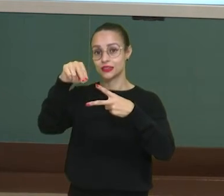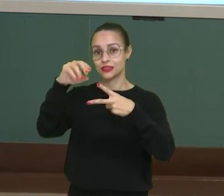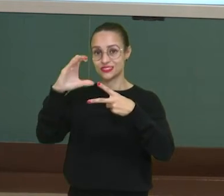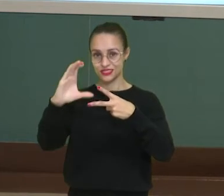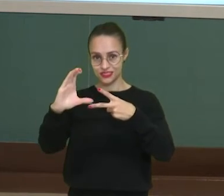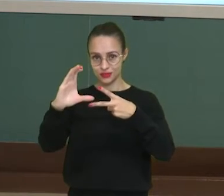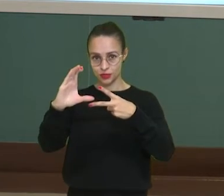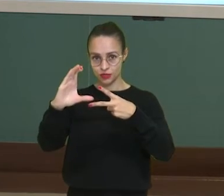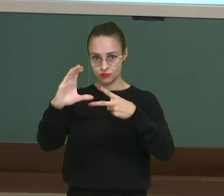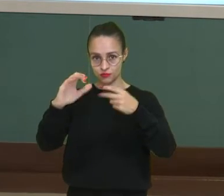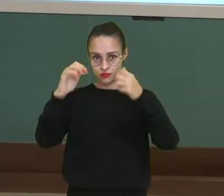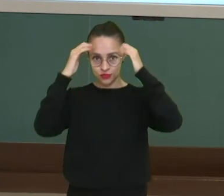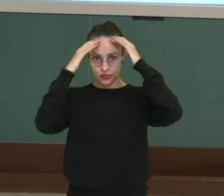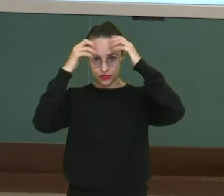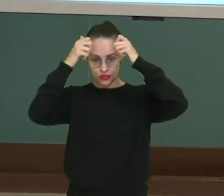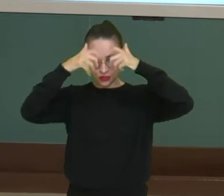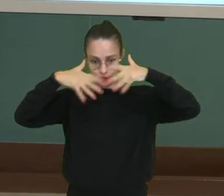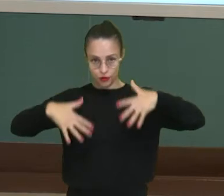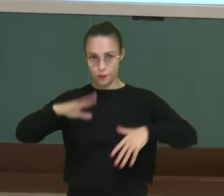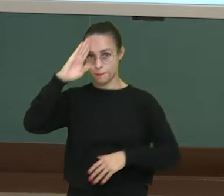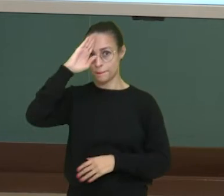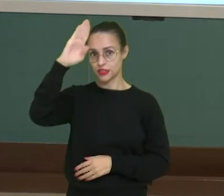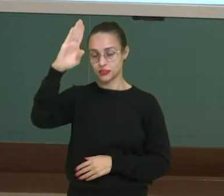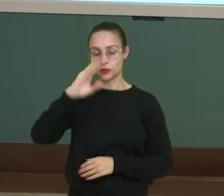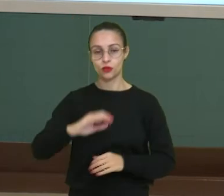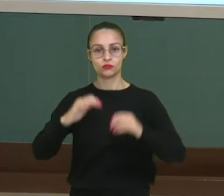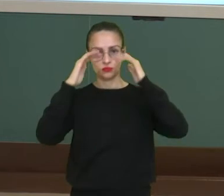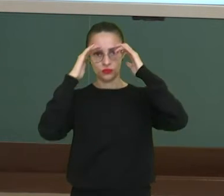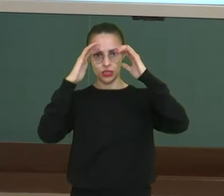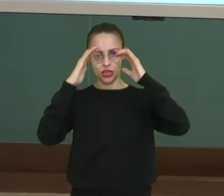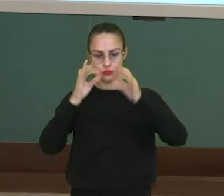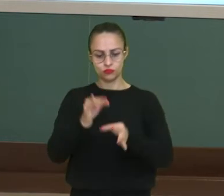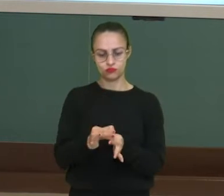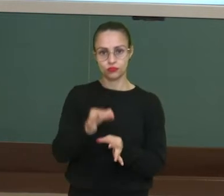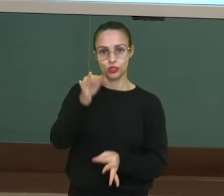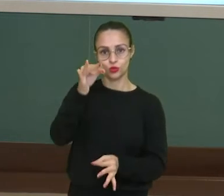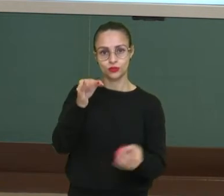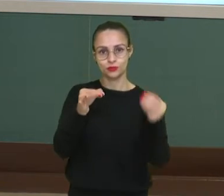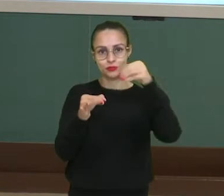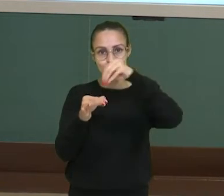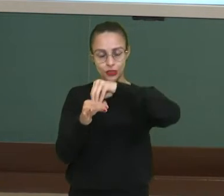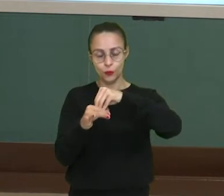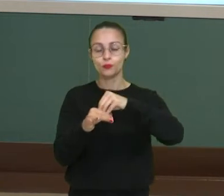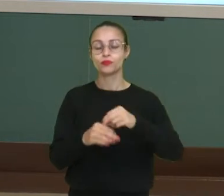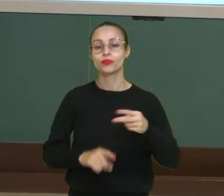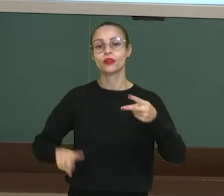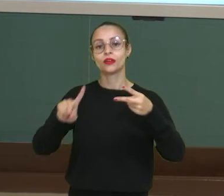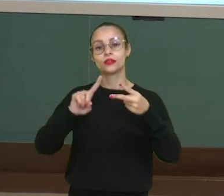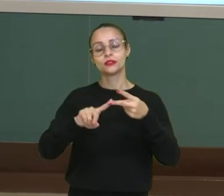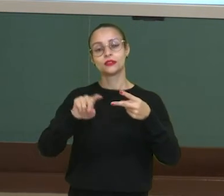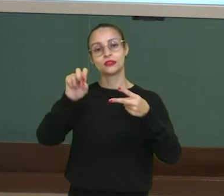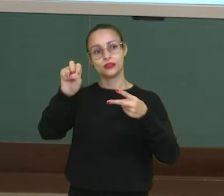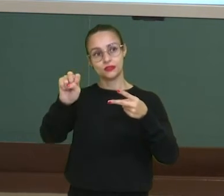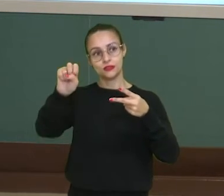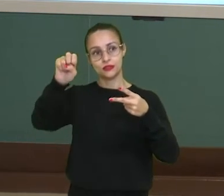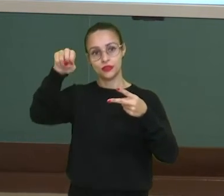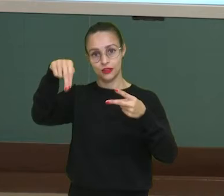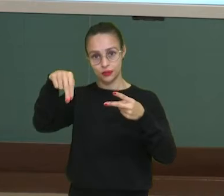SNC, cérebro e medula espinal. E o sistema nervoso periférico, ou